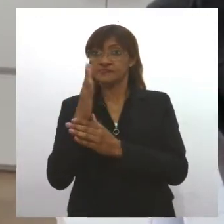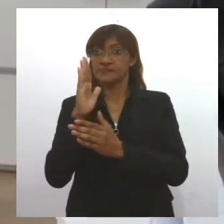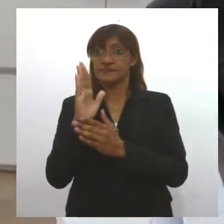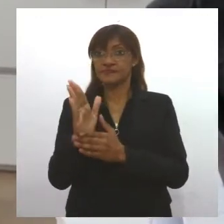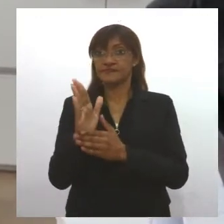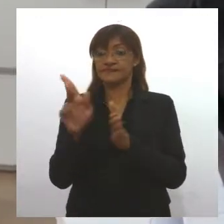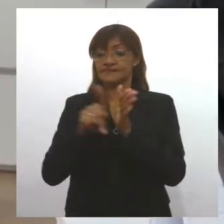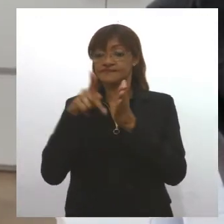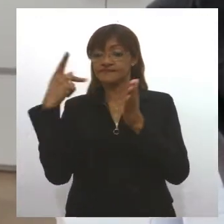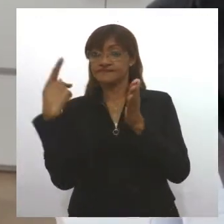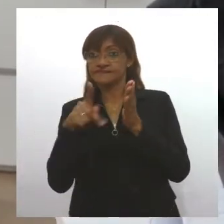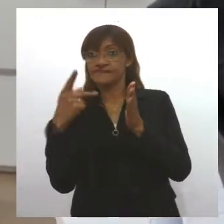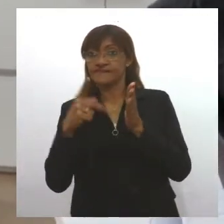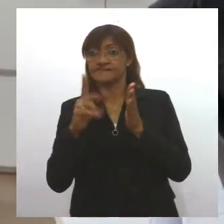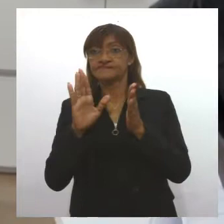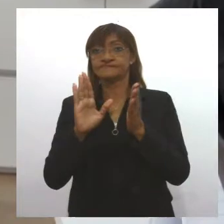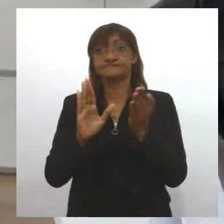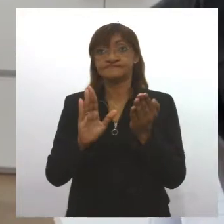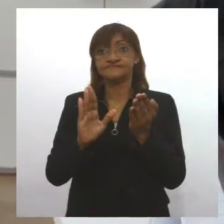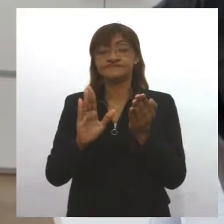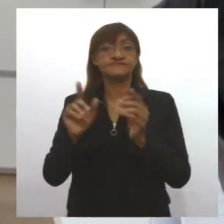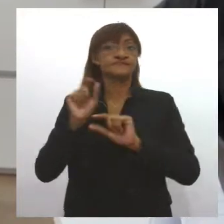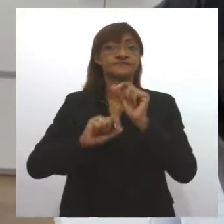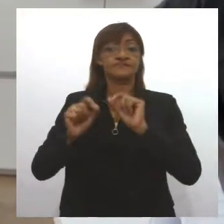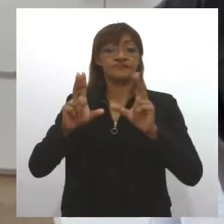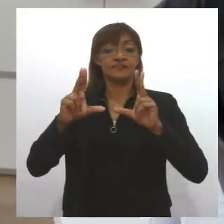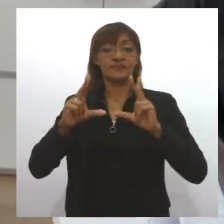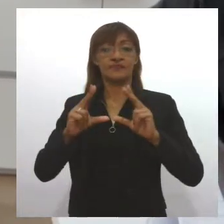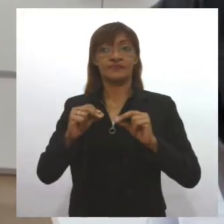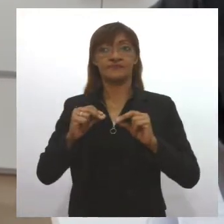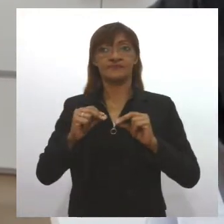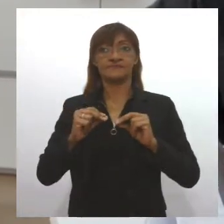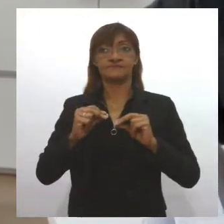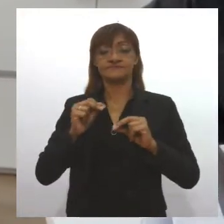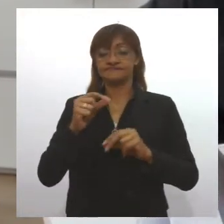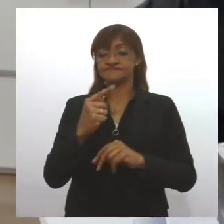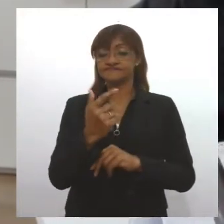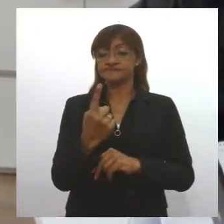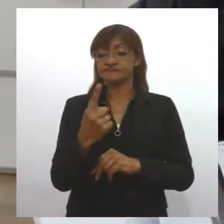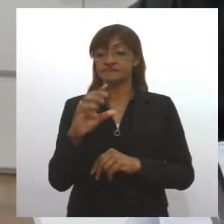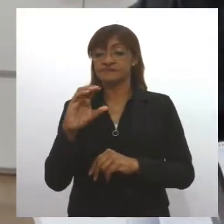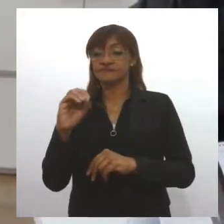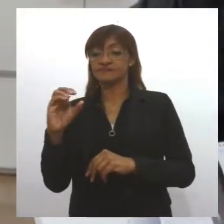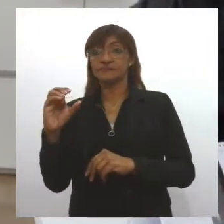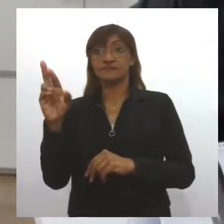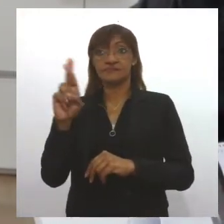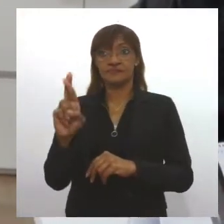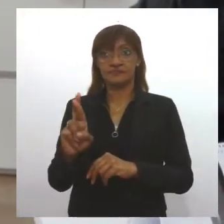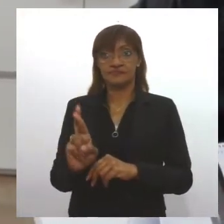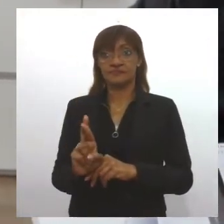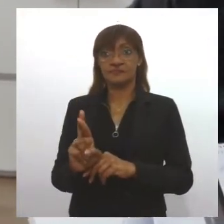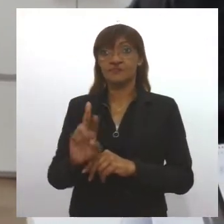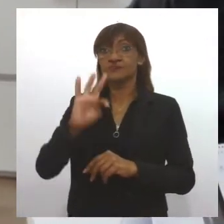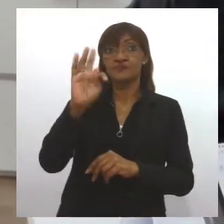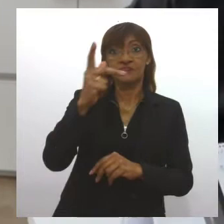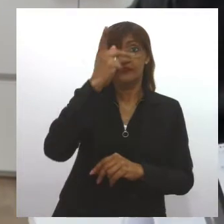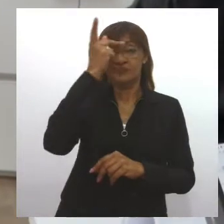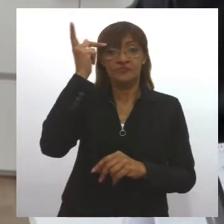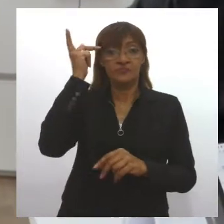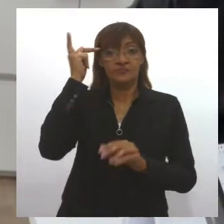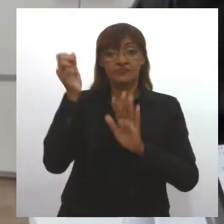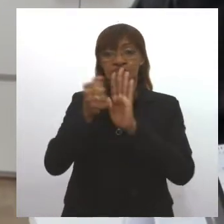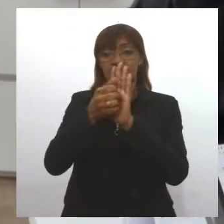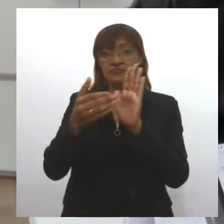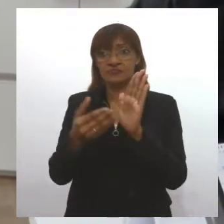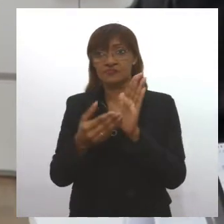aplicativo da recarga-pay, ela já recebe um bônus de R$10. Então qualquer pessoa hoje que se cadastra no app do recarga